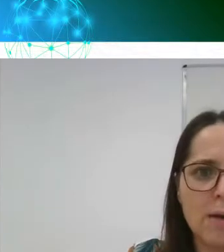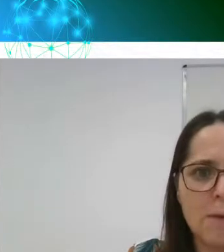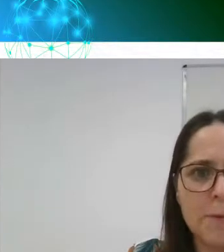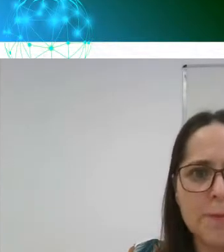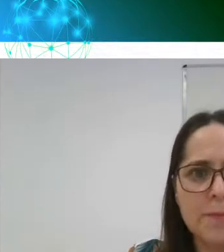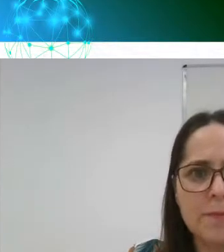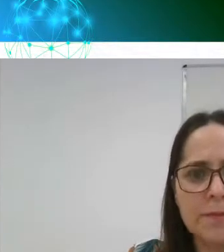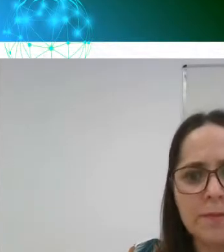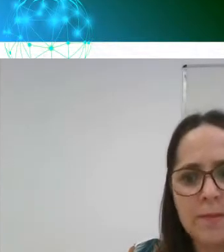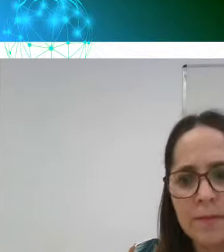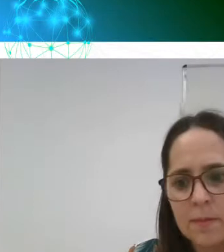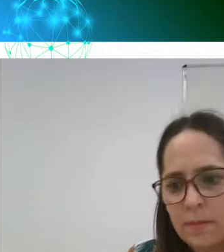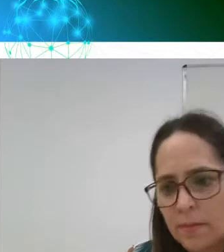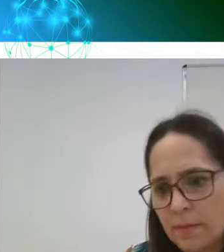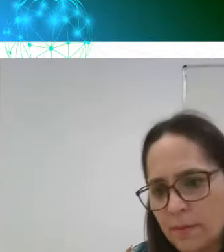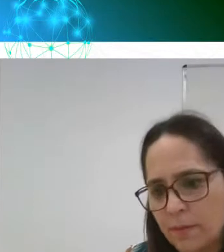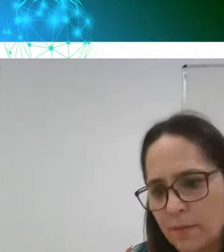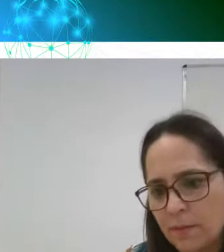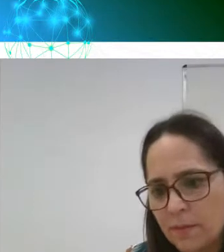virtual.